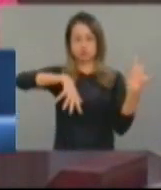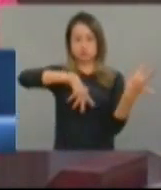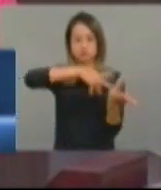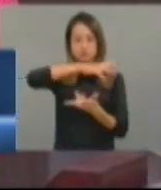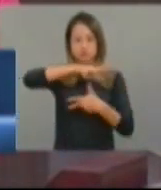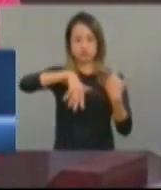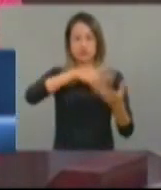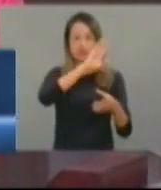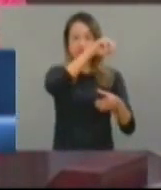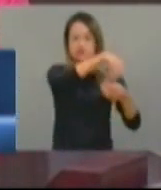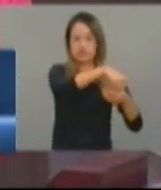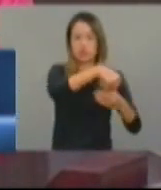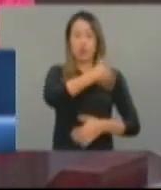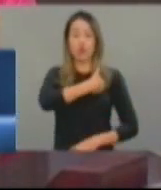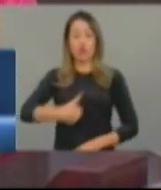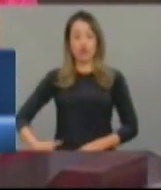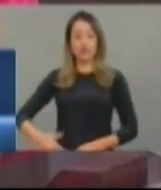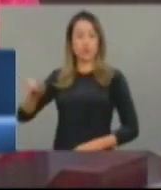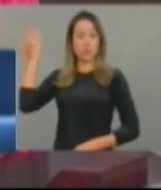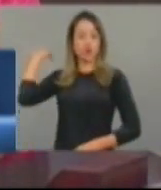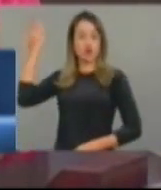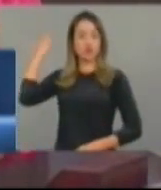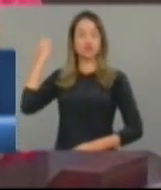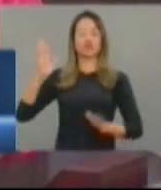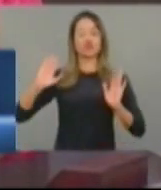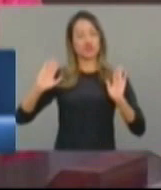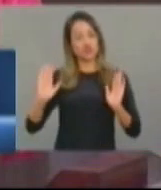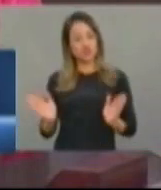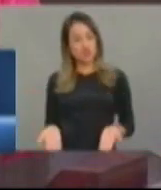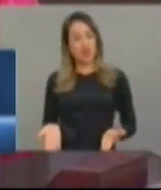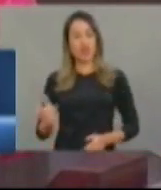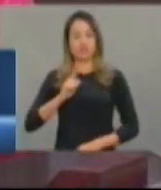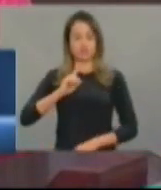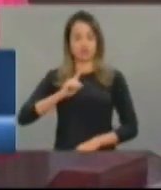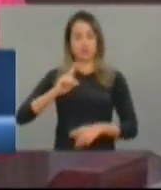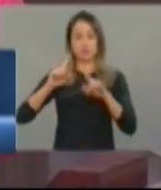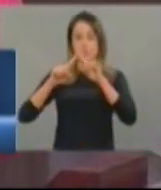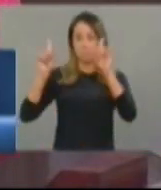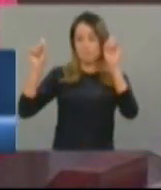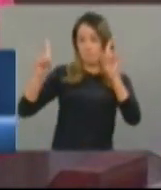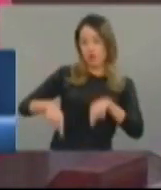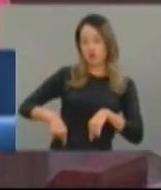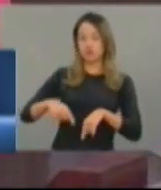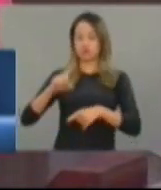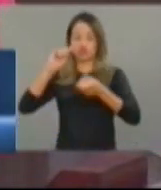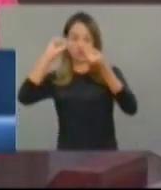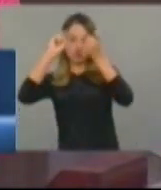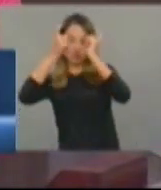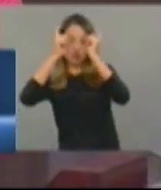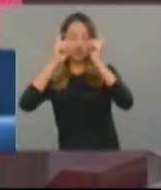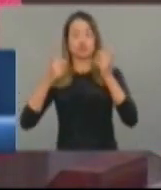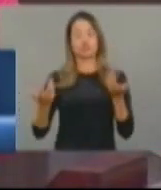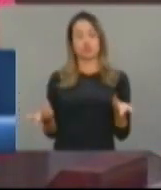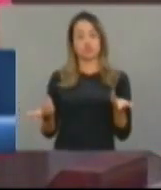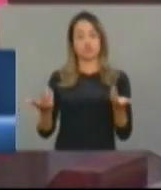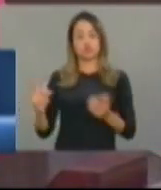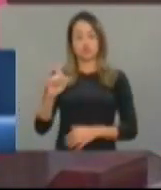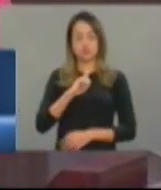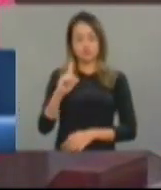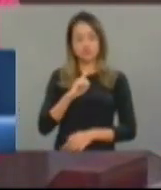governo já vinha com todo um plano de ação sendo discutido, sendo